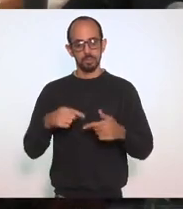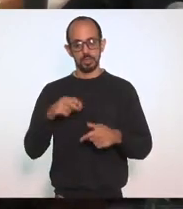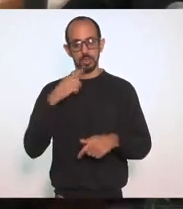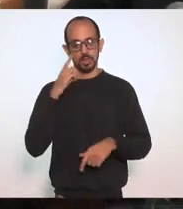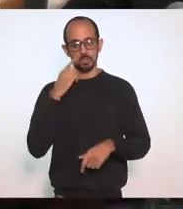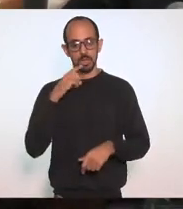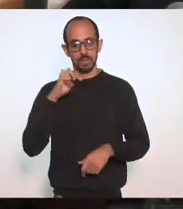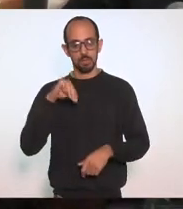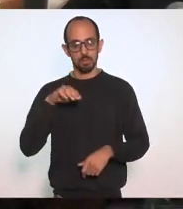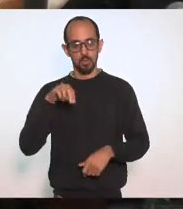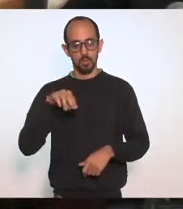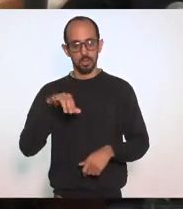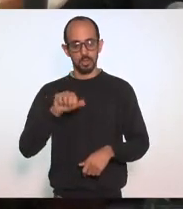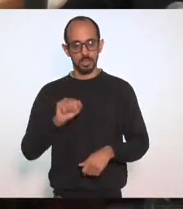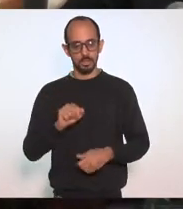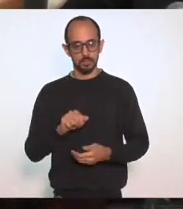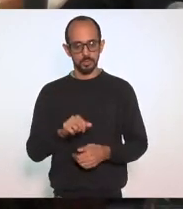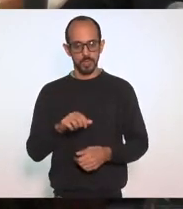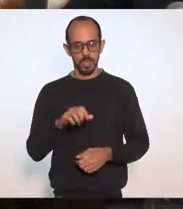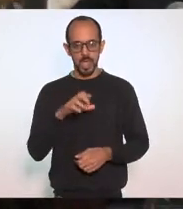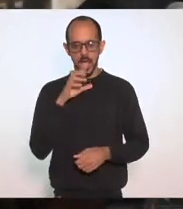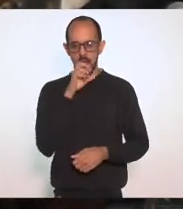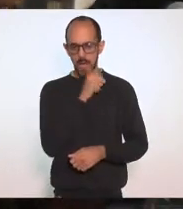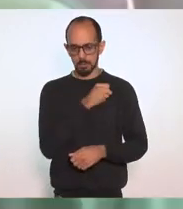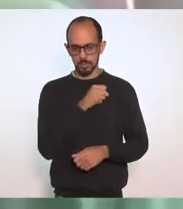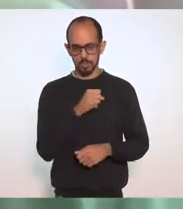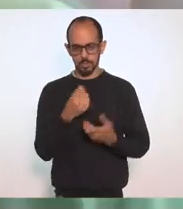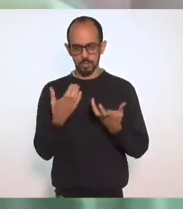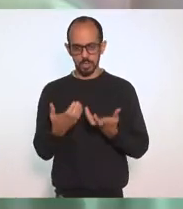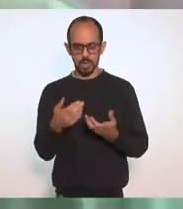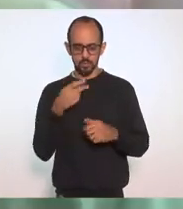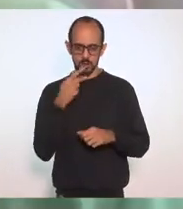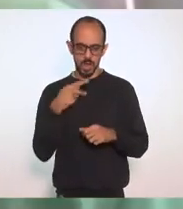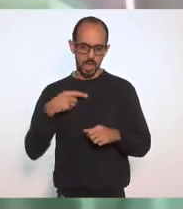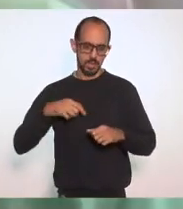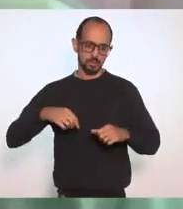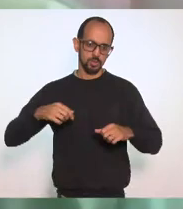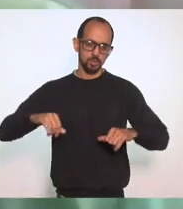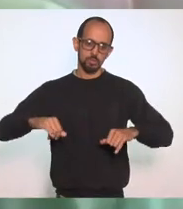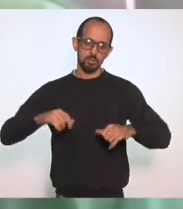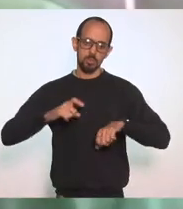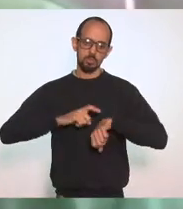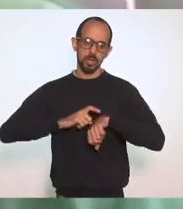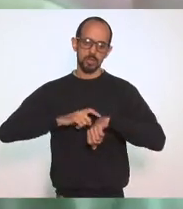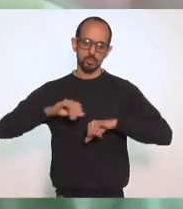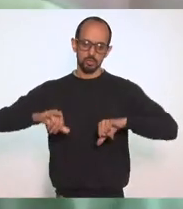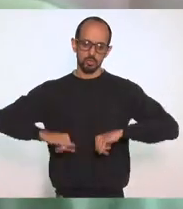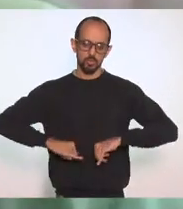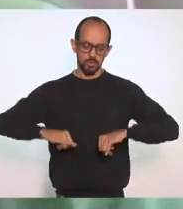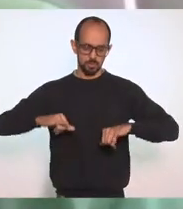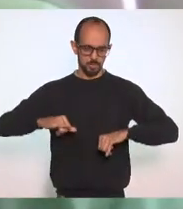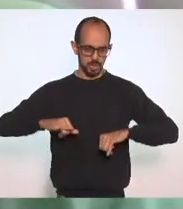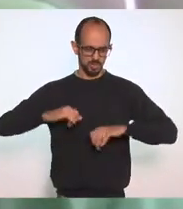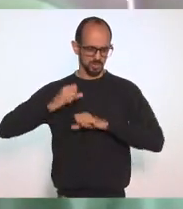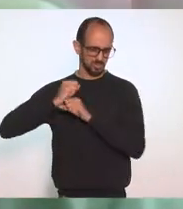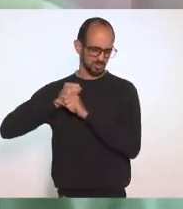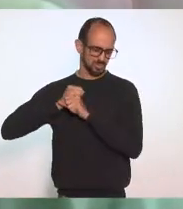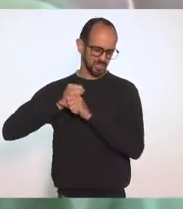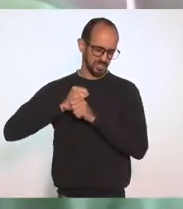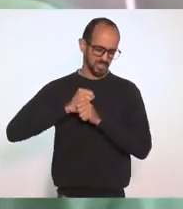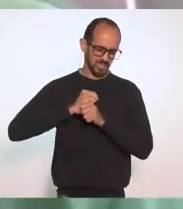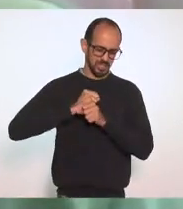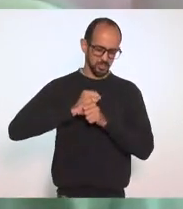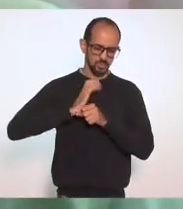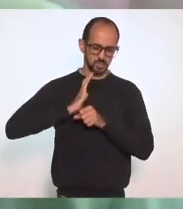Senhor presidente É muito rápido Eu Apesar de toda a dor Que nós temos passado Durante esse ano todo E hoje Várias